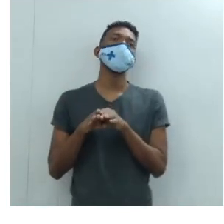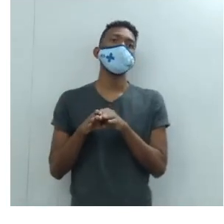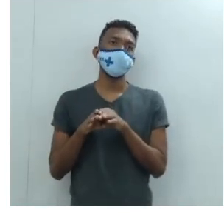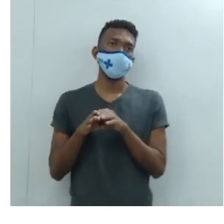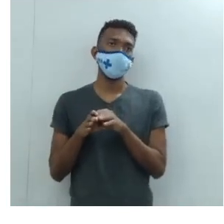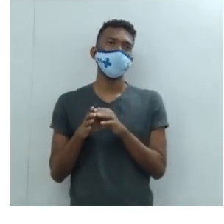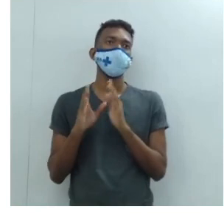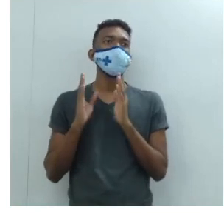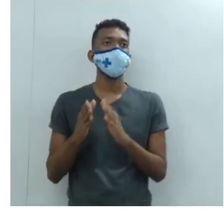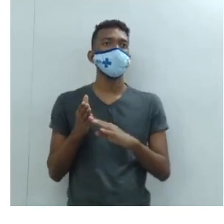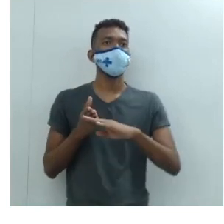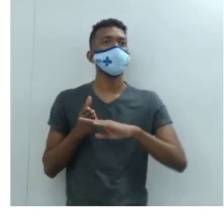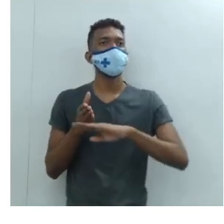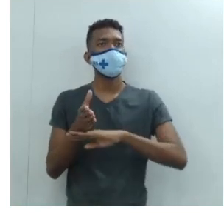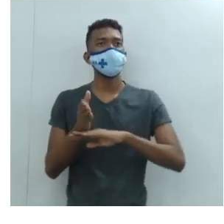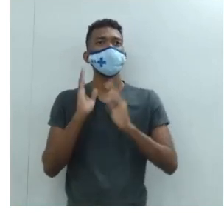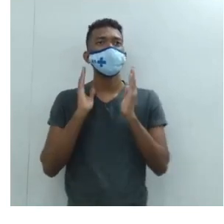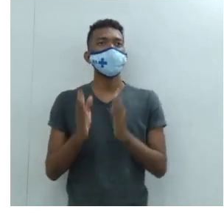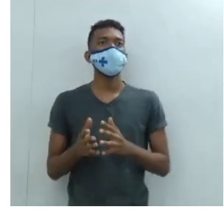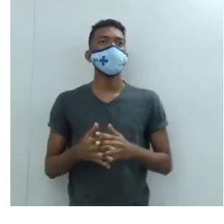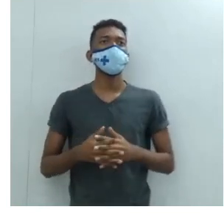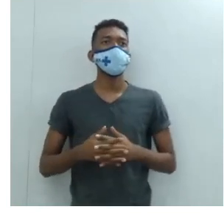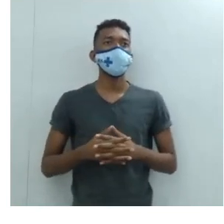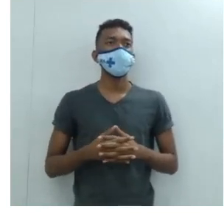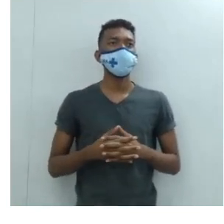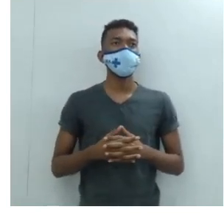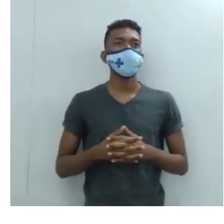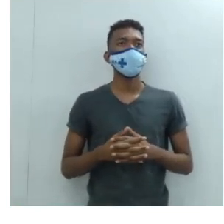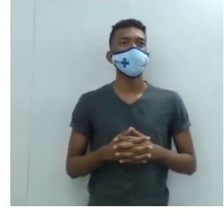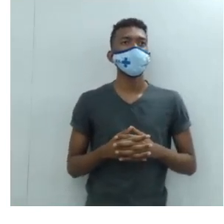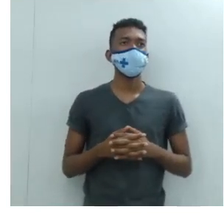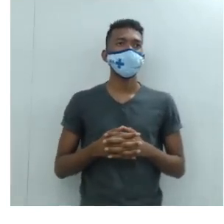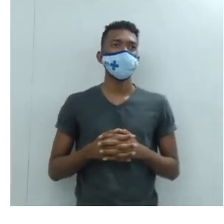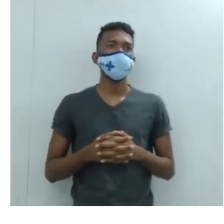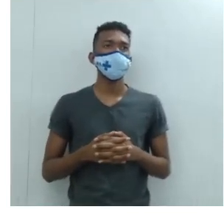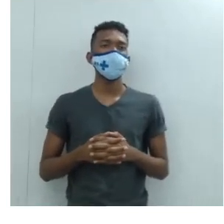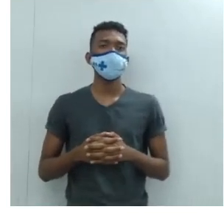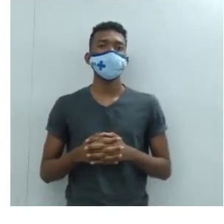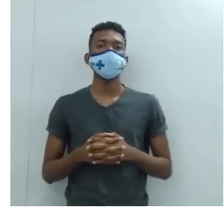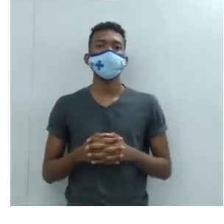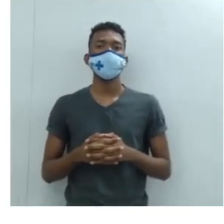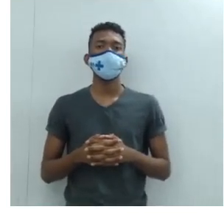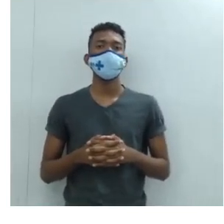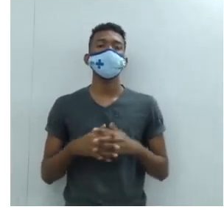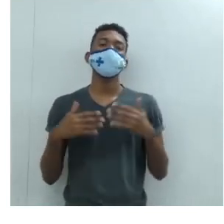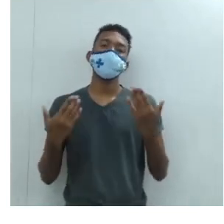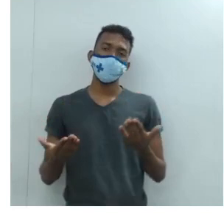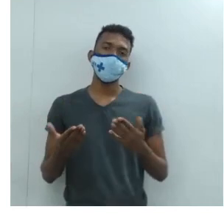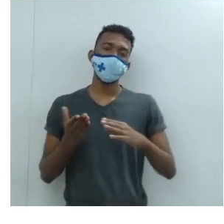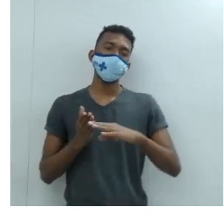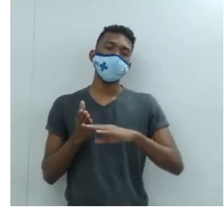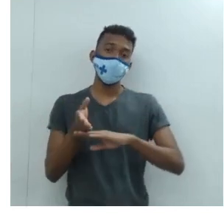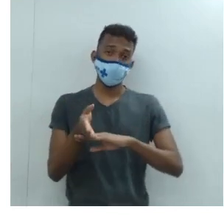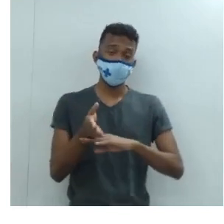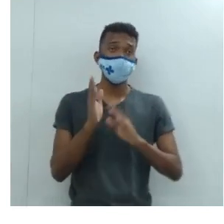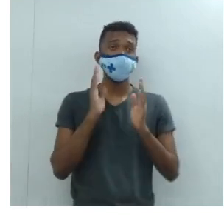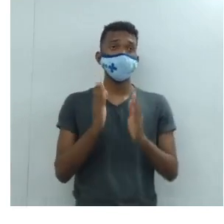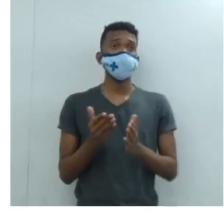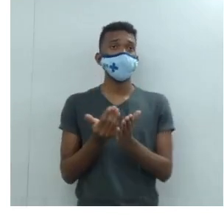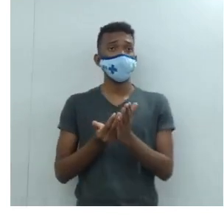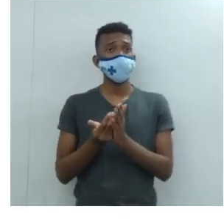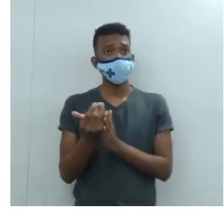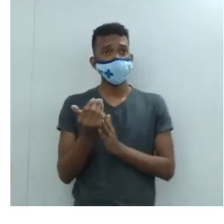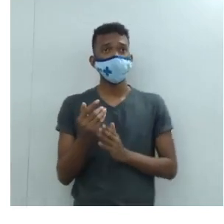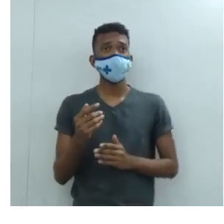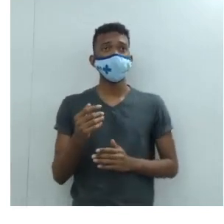entrado nisso. No entanto, iniciado sua